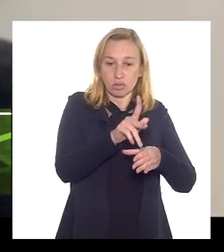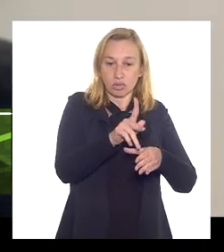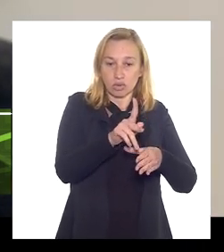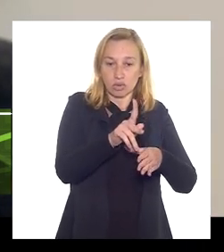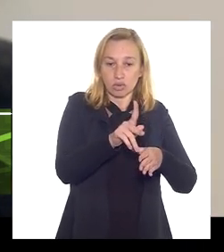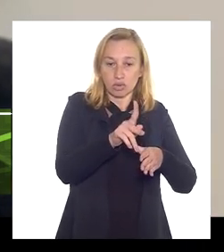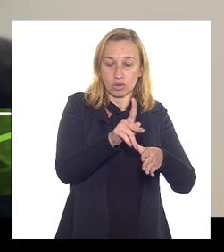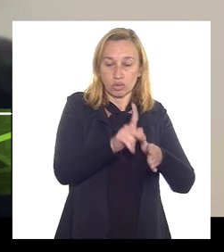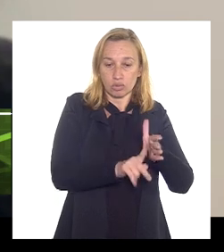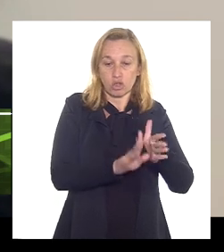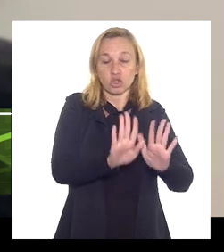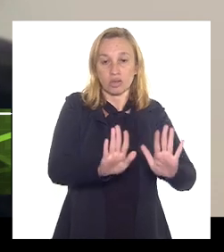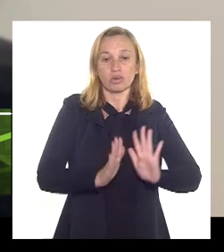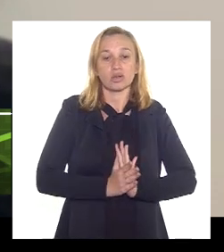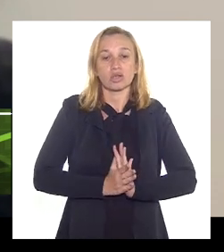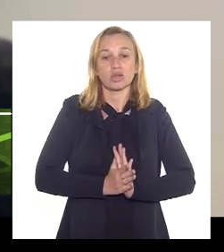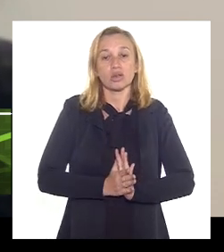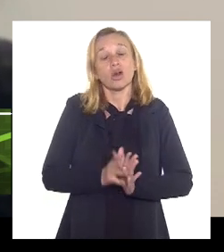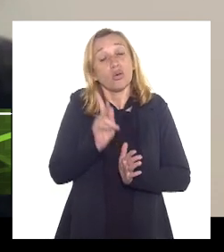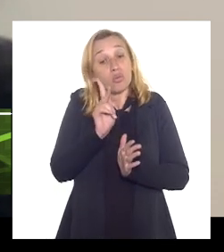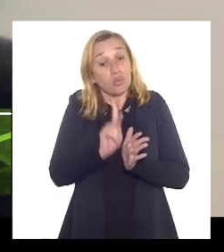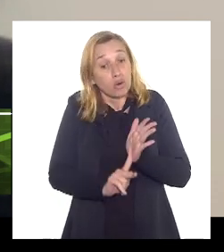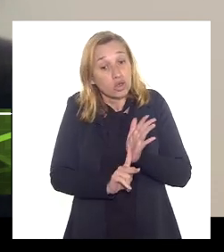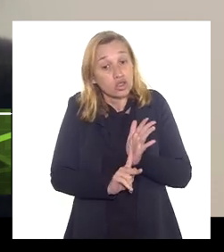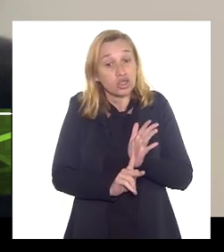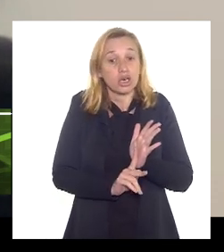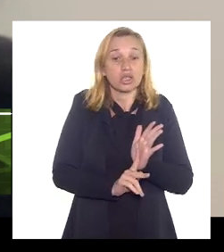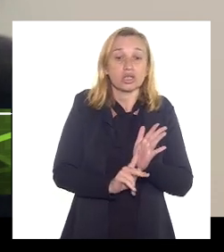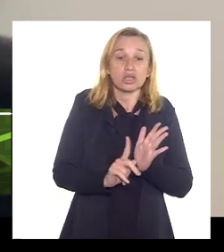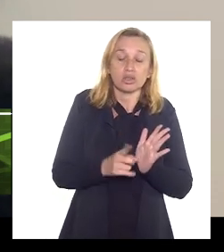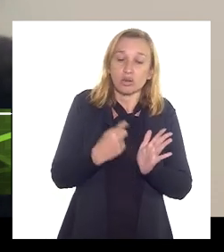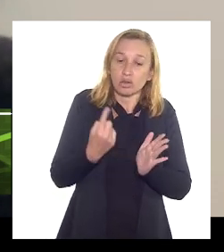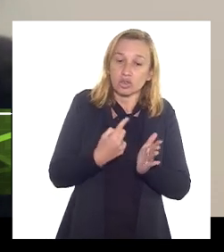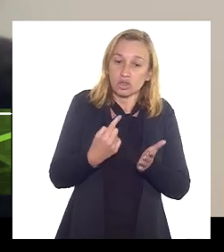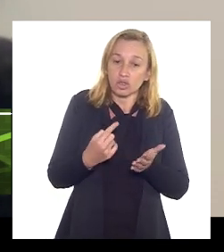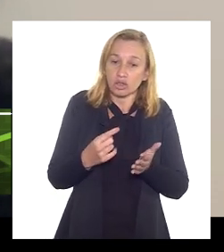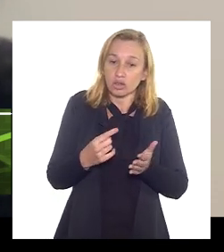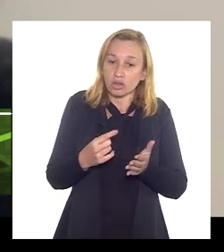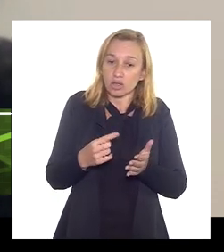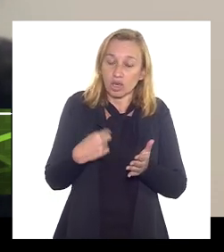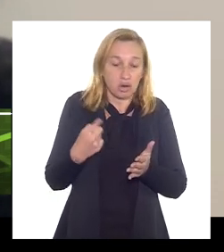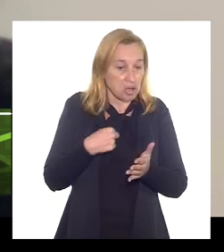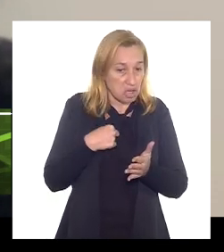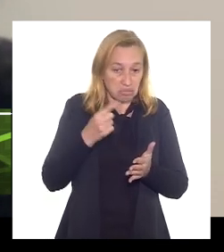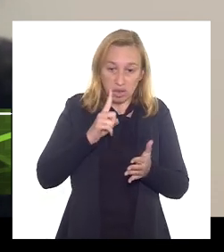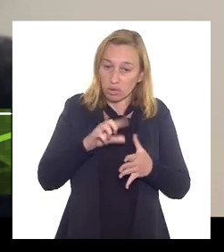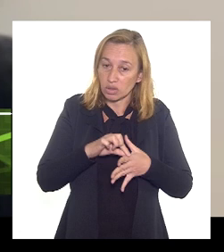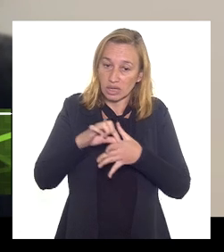documento da EPE por também não ser um projeto que a Petrobras está liderando eu não tenho maiores informações.